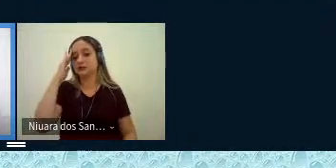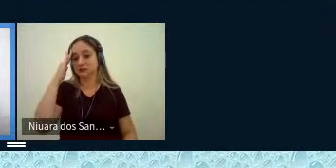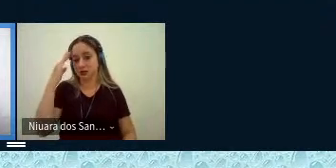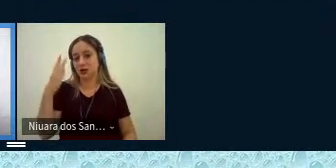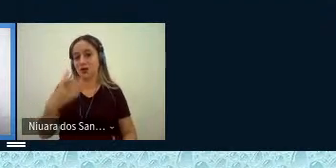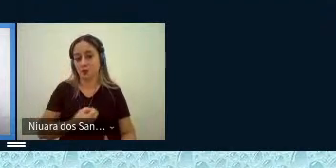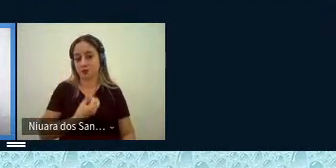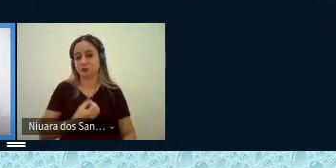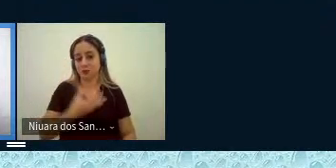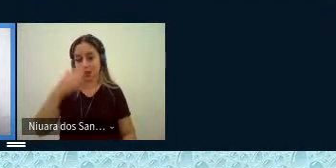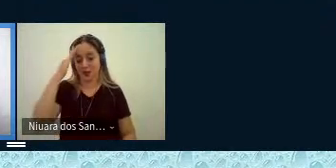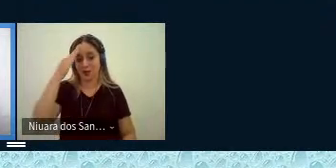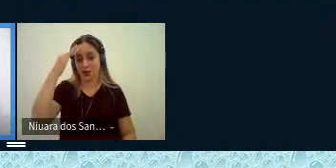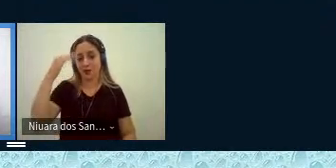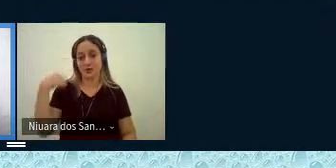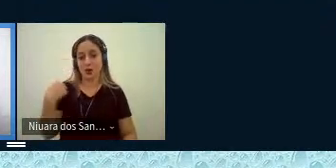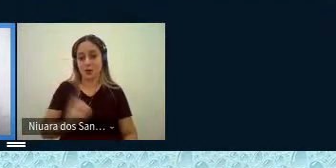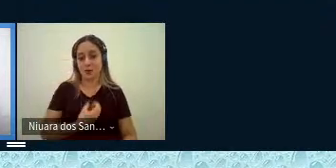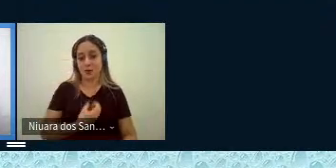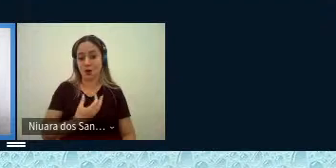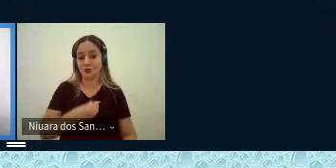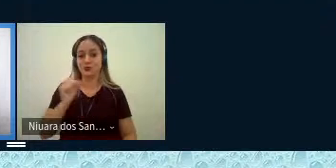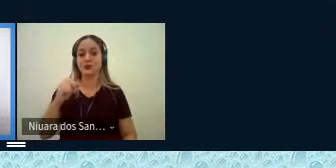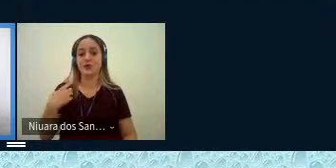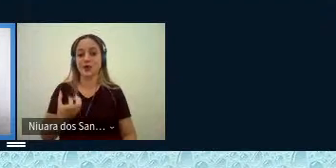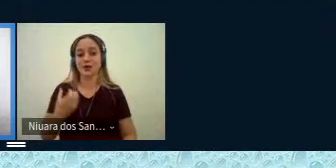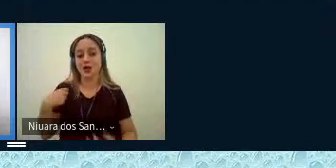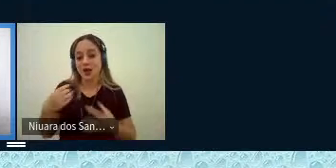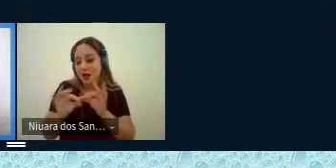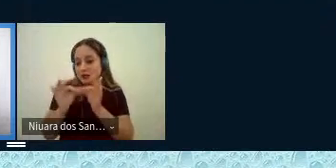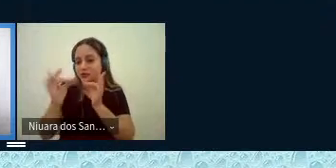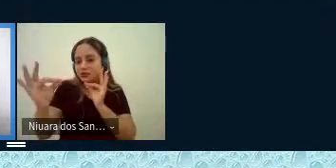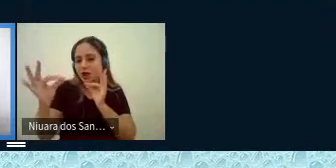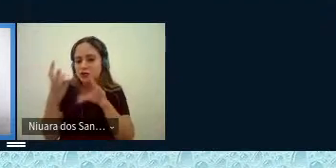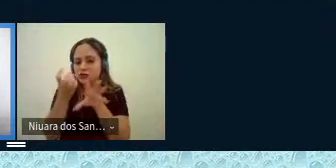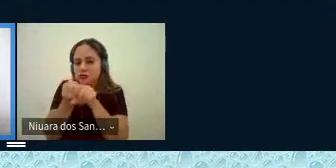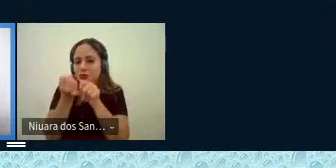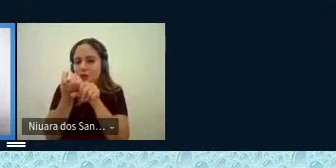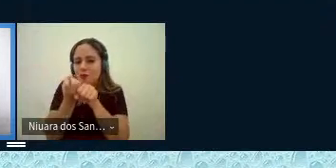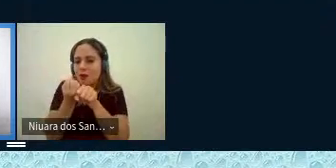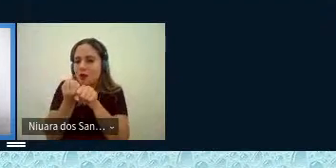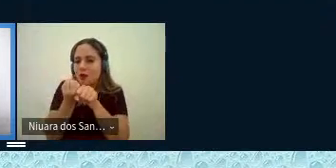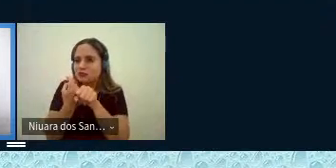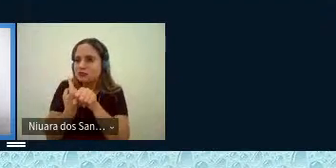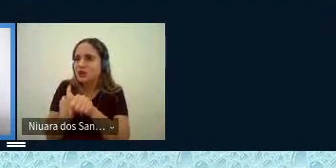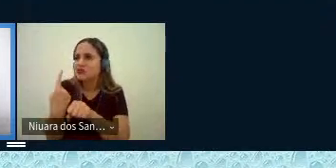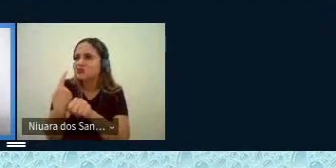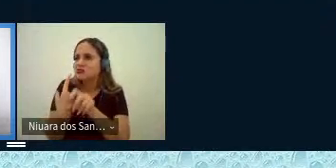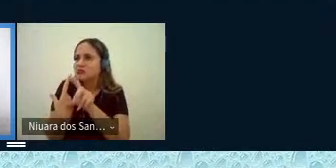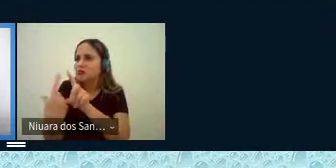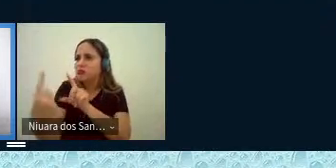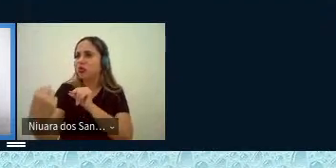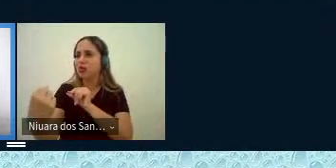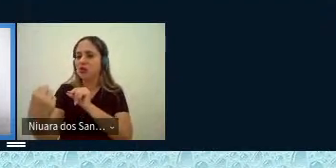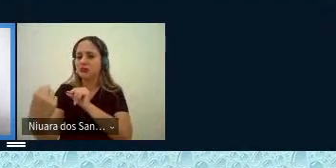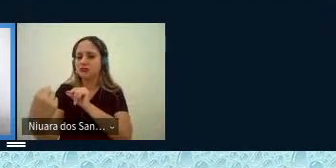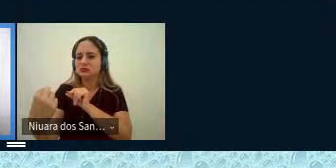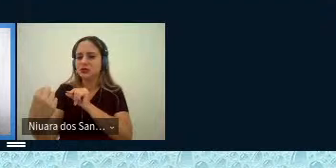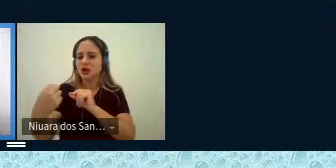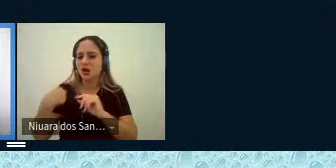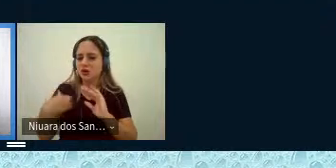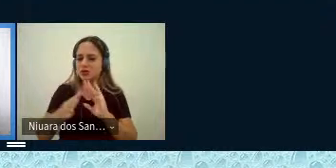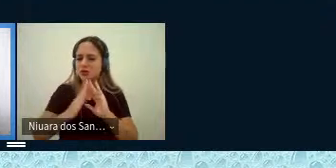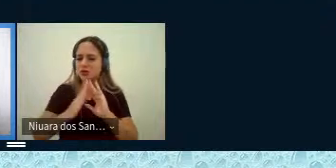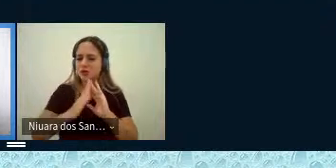poética do que eu pretendo, não é? As distâncias somavam a gente para menos. Nossa morada estava